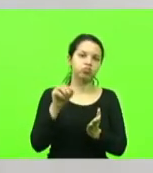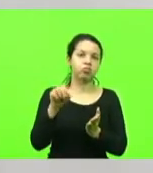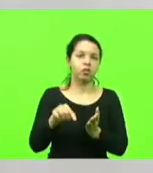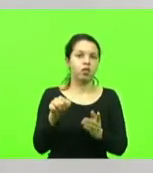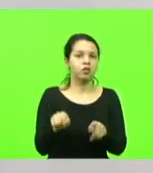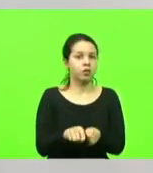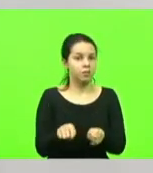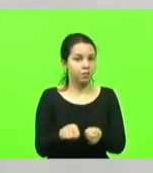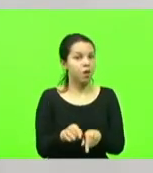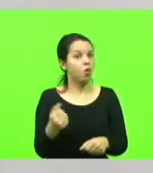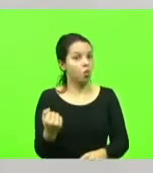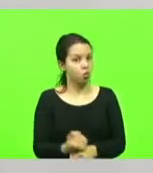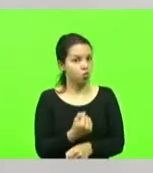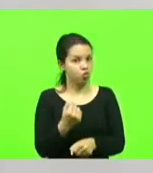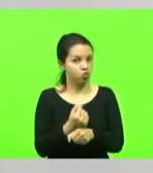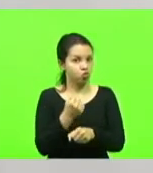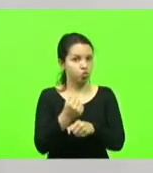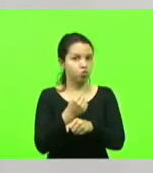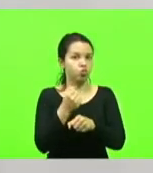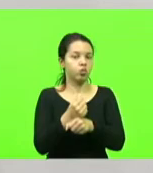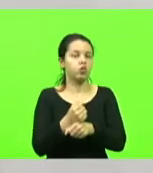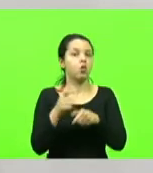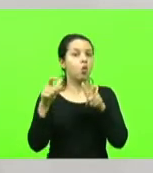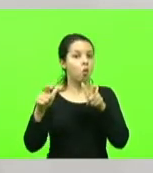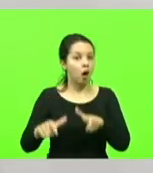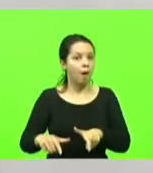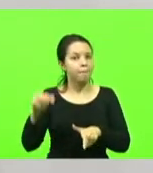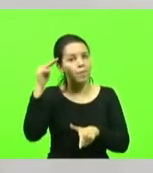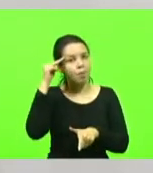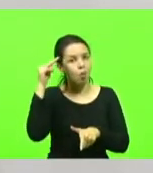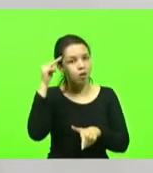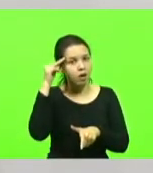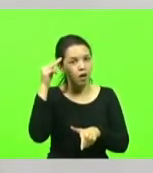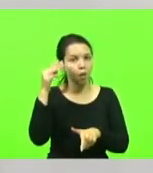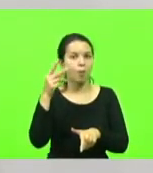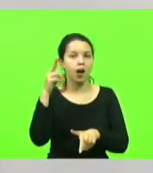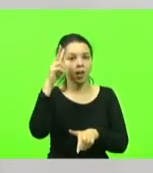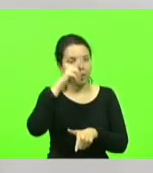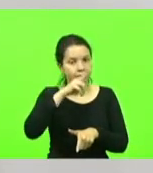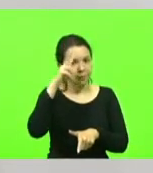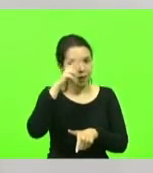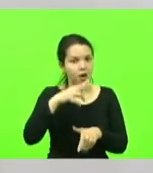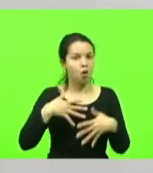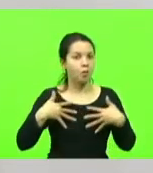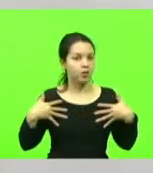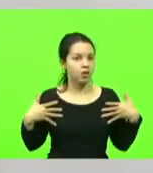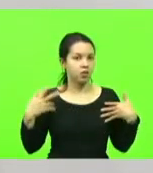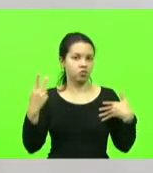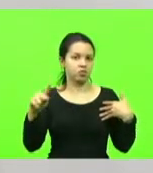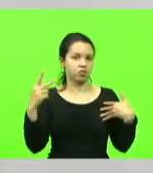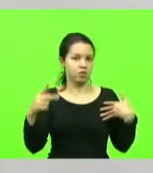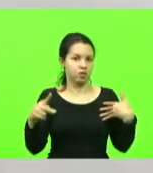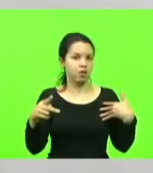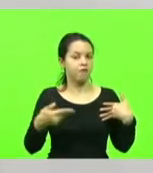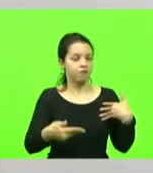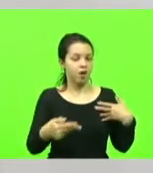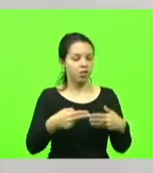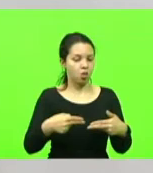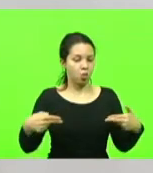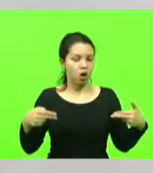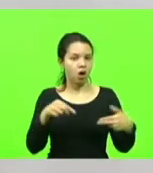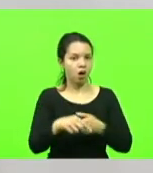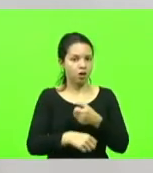construída um memorial em sua homenagem que deverá ser inaugurado ainda este ano, no ano do seu